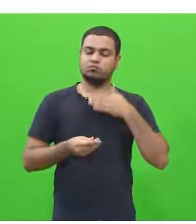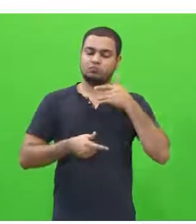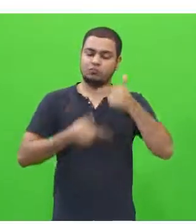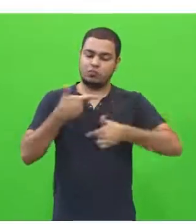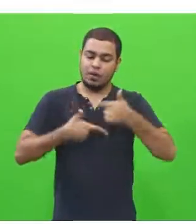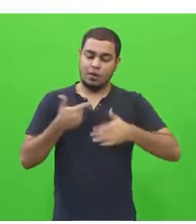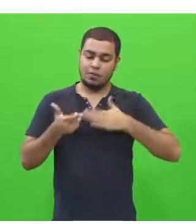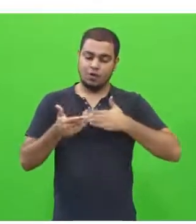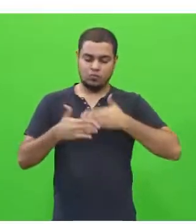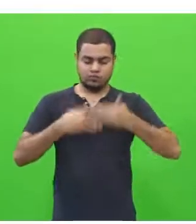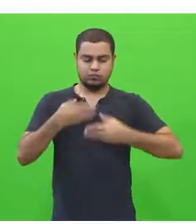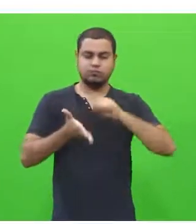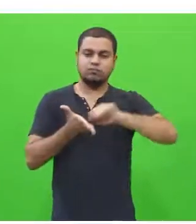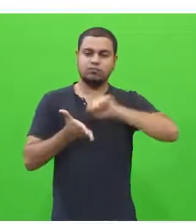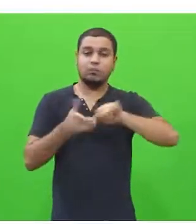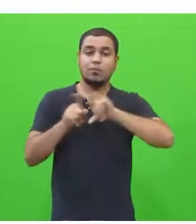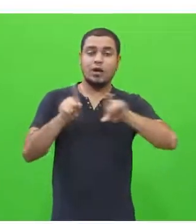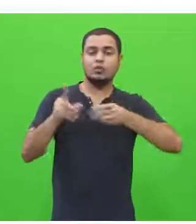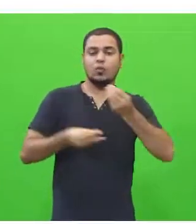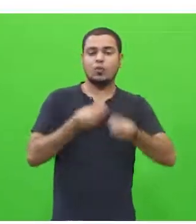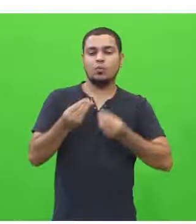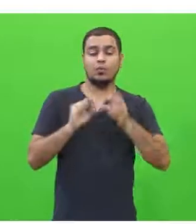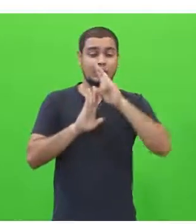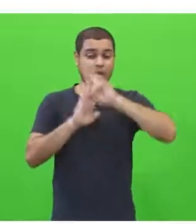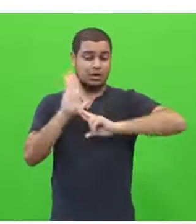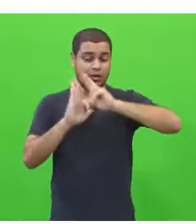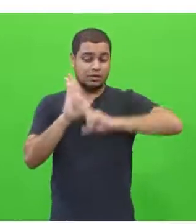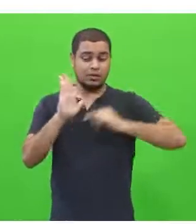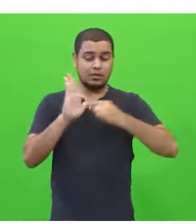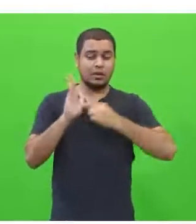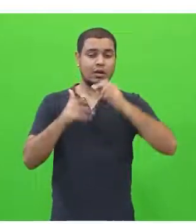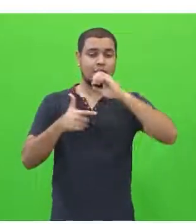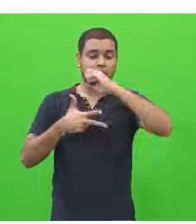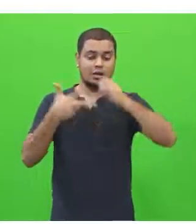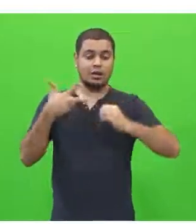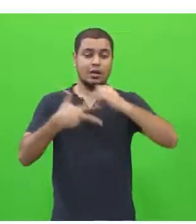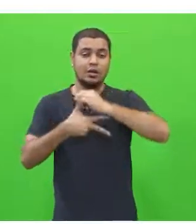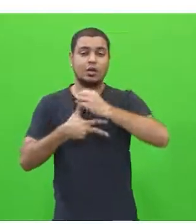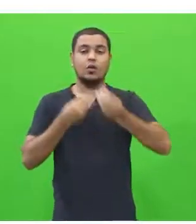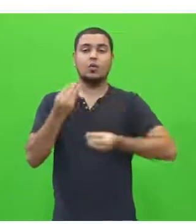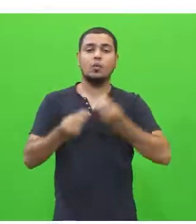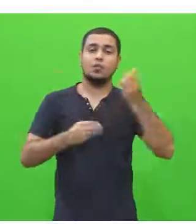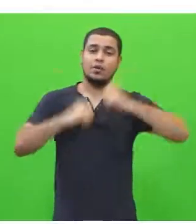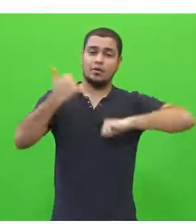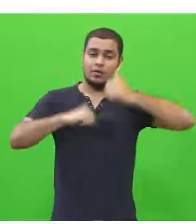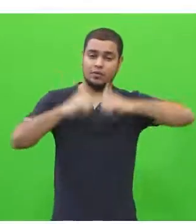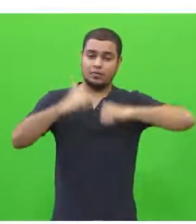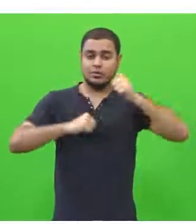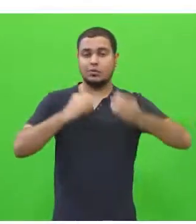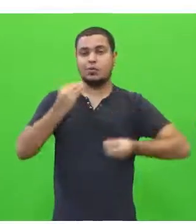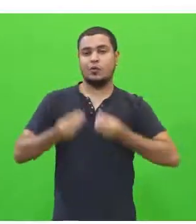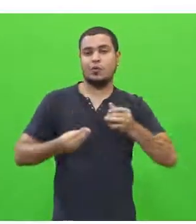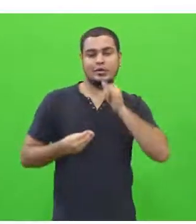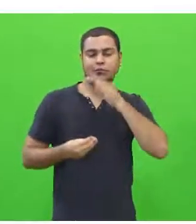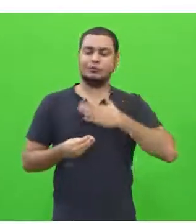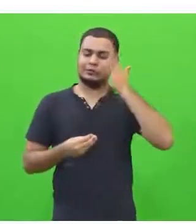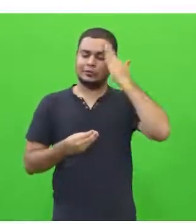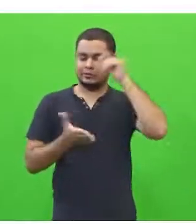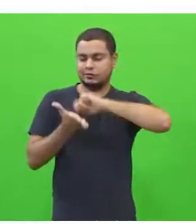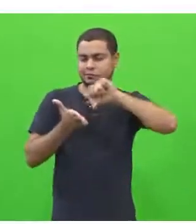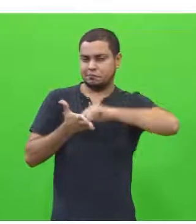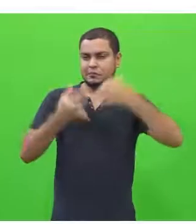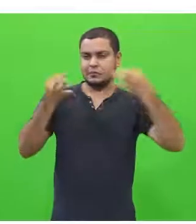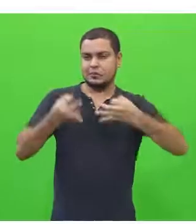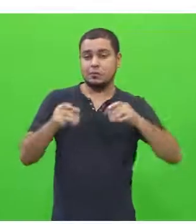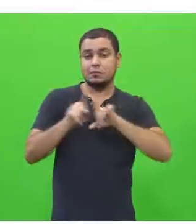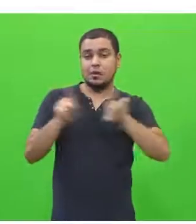de escrita, mas como é que a redação do Enem, ela vai ser avaliada? Não adianta só eu saber escrever, eu